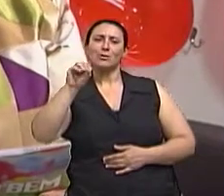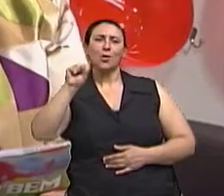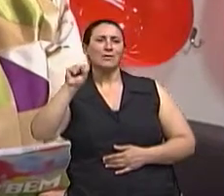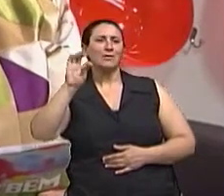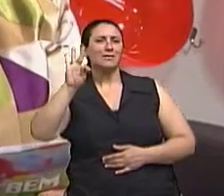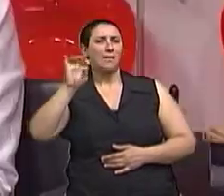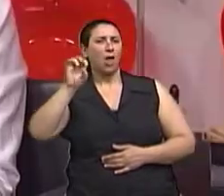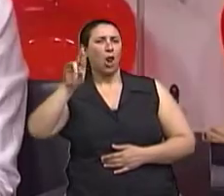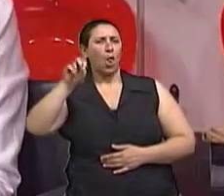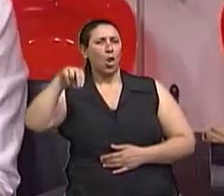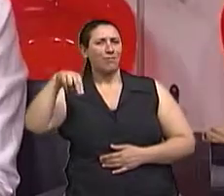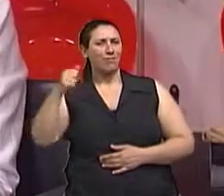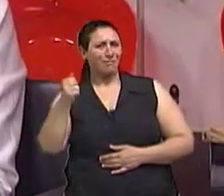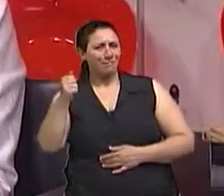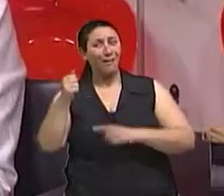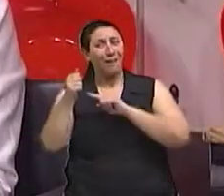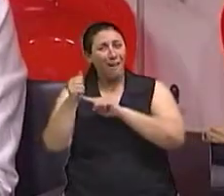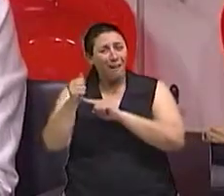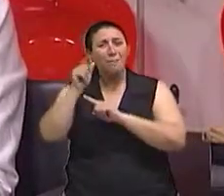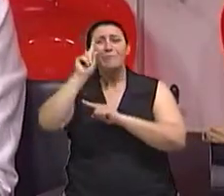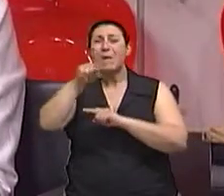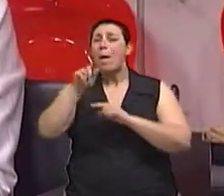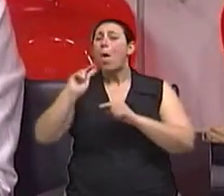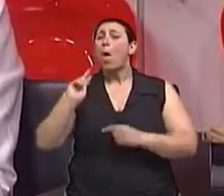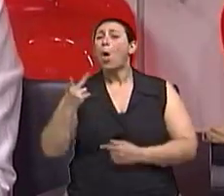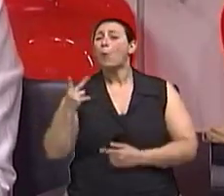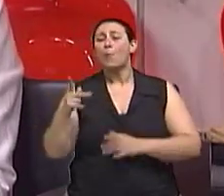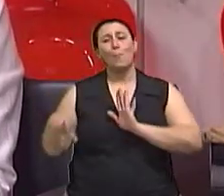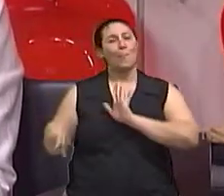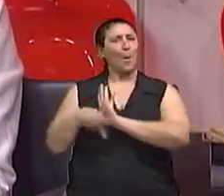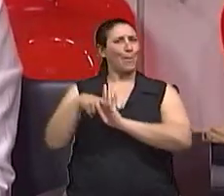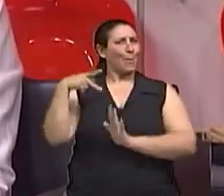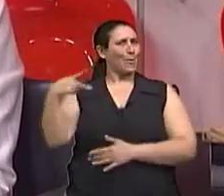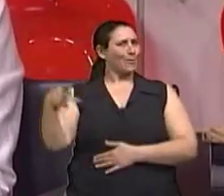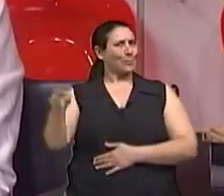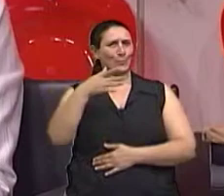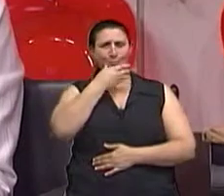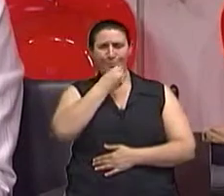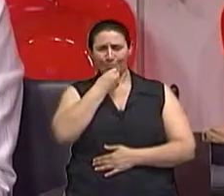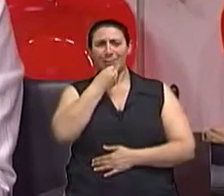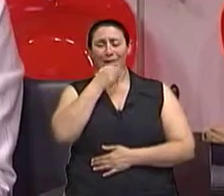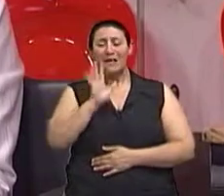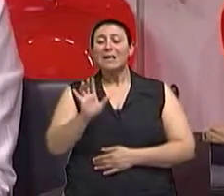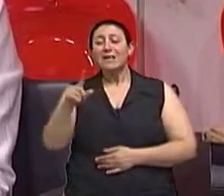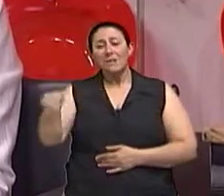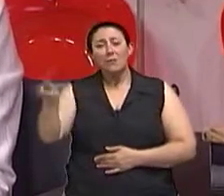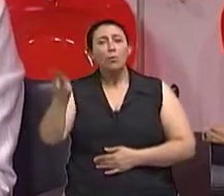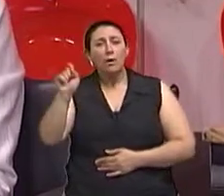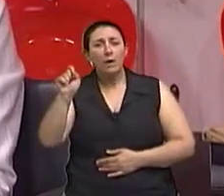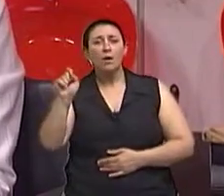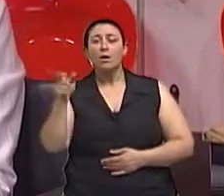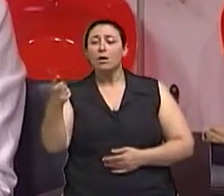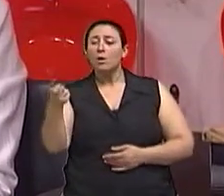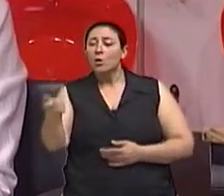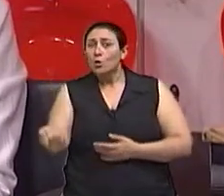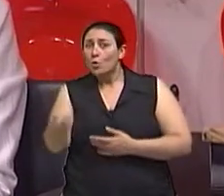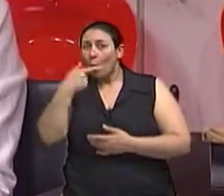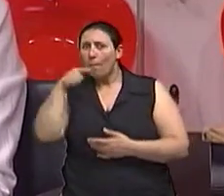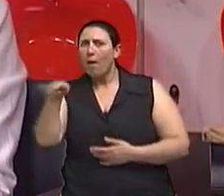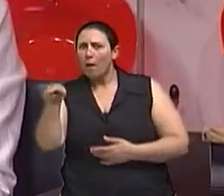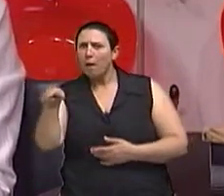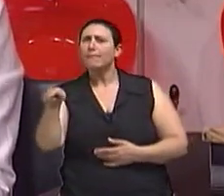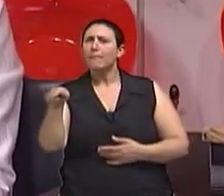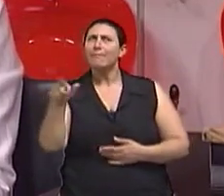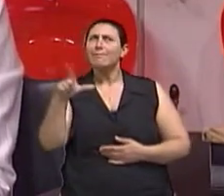E a gente sabe que o uso desse tipo de anabolizante traz efeitos colaterais gravíssimos,